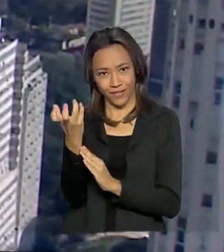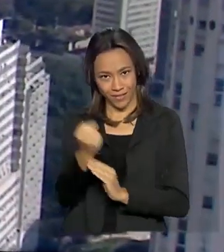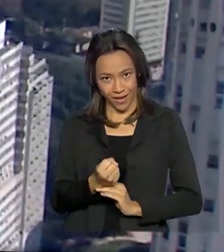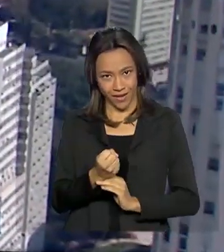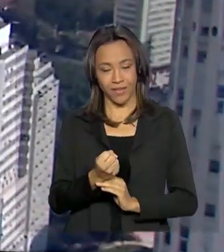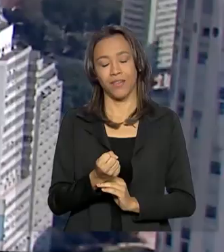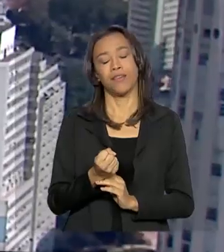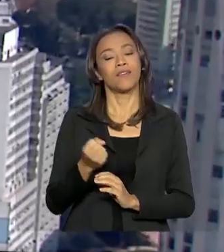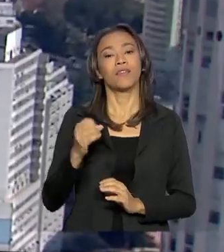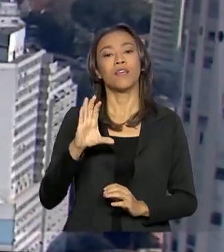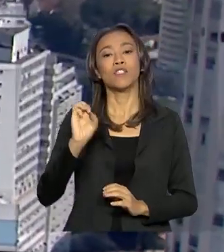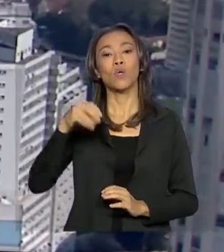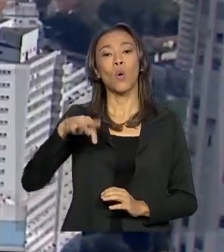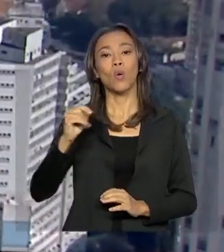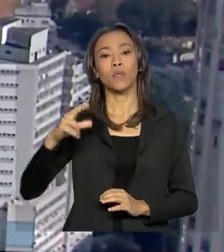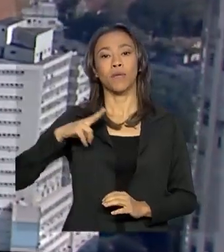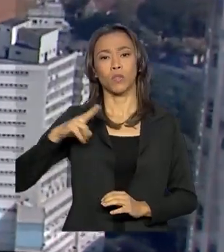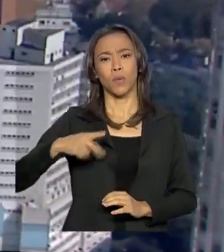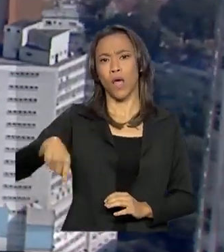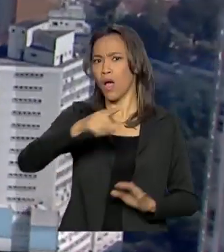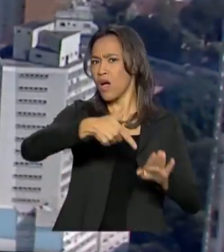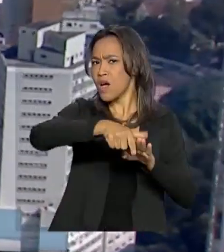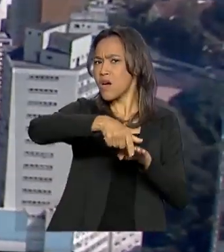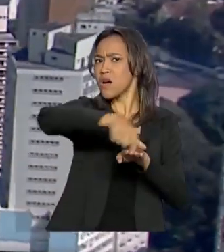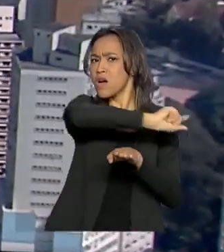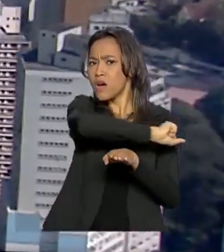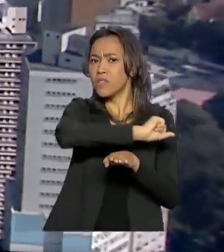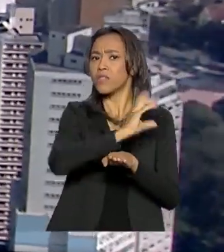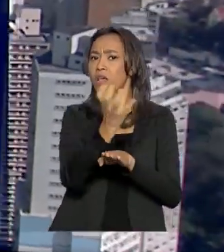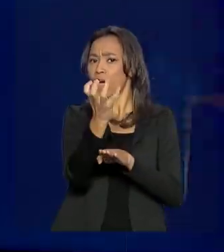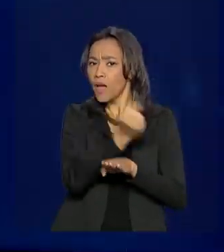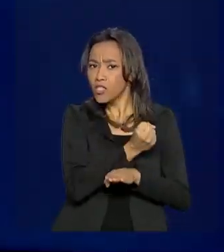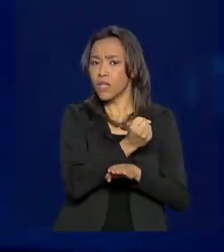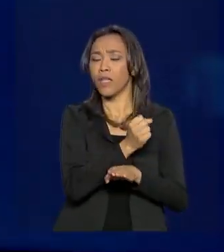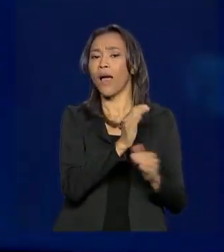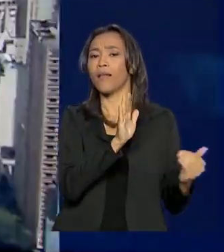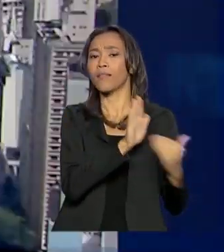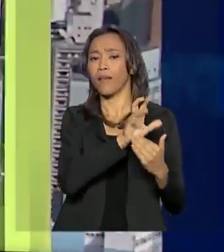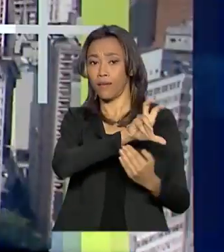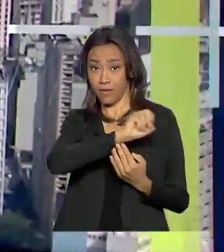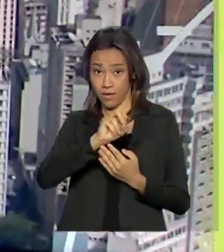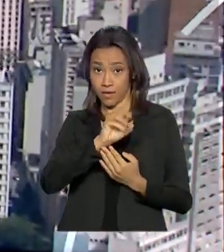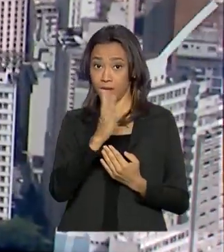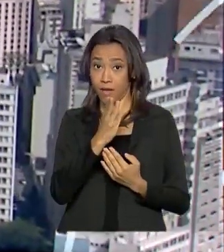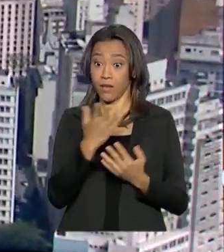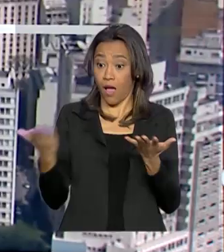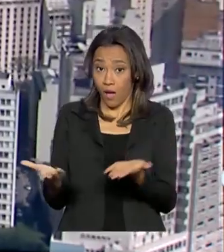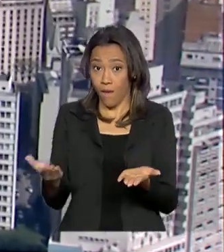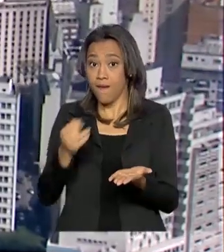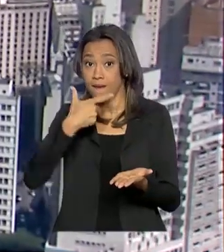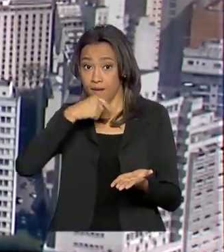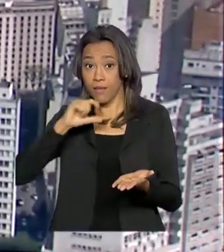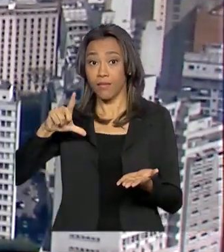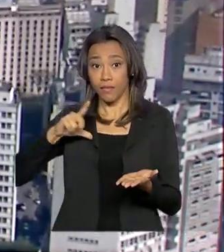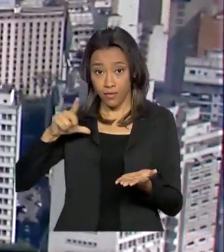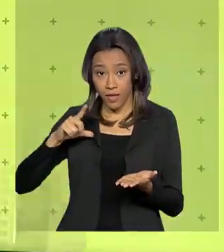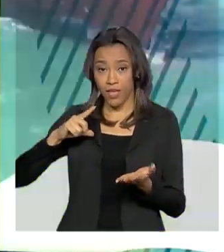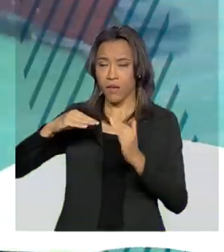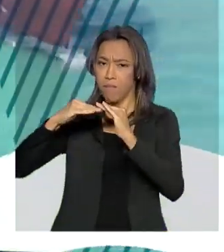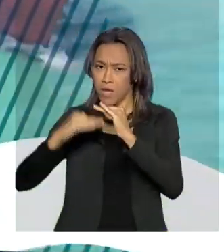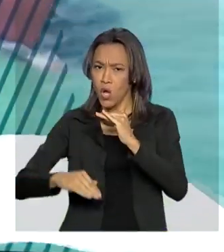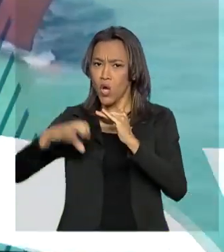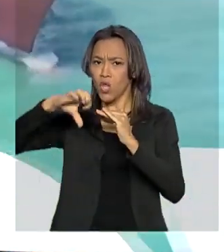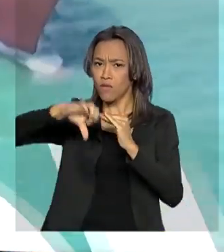individuais. Antes, somente estava autorizada a retirada de até R$ 500. Agora, quem tem saldo menor que R$